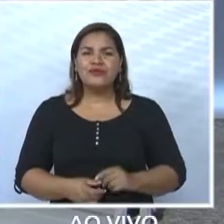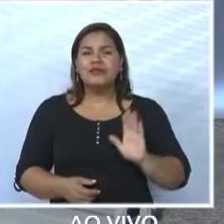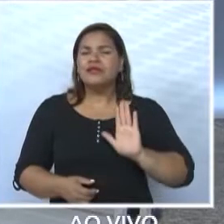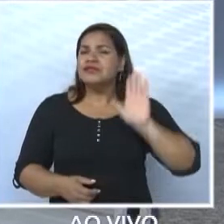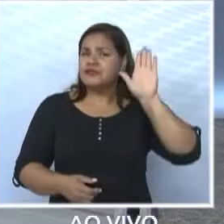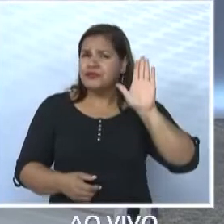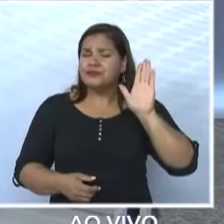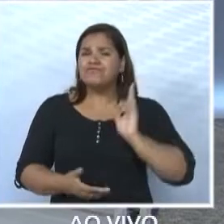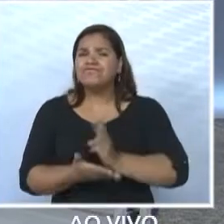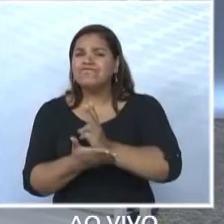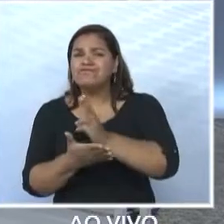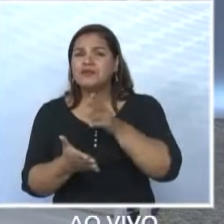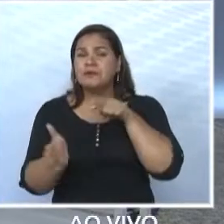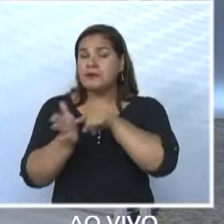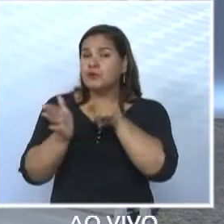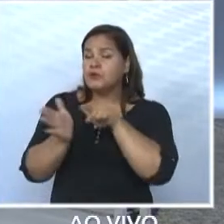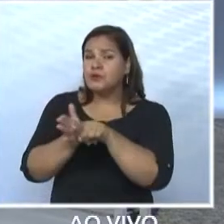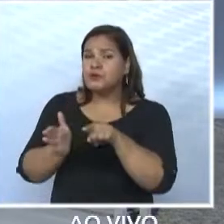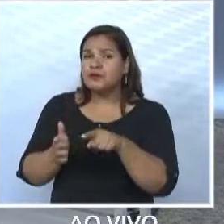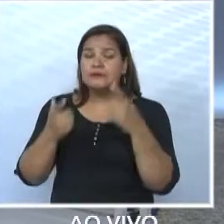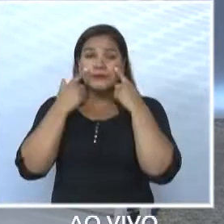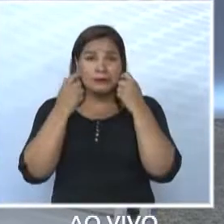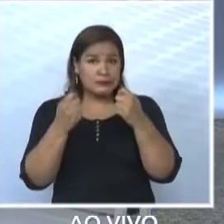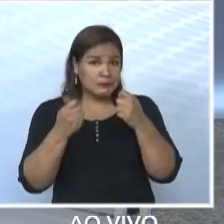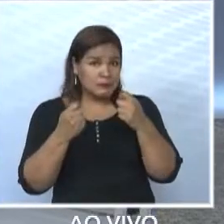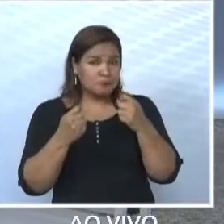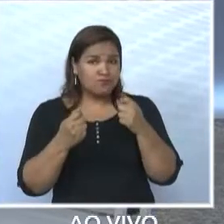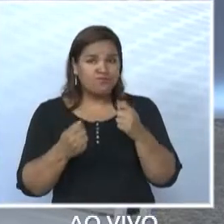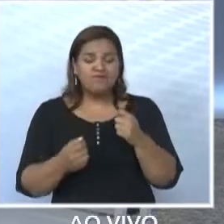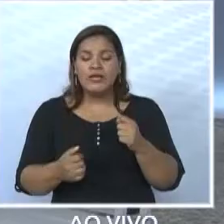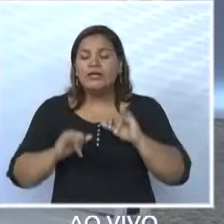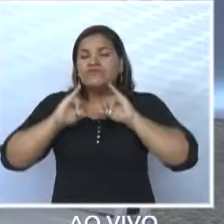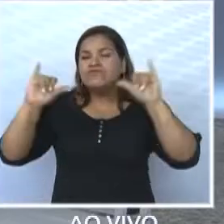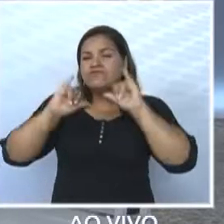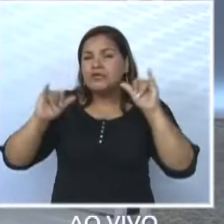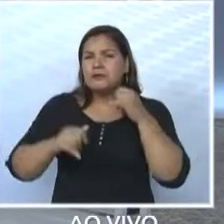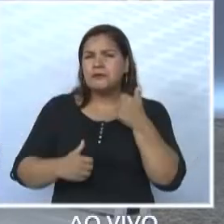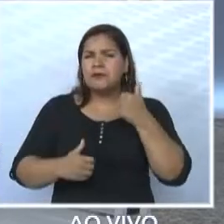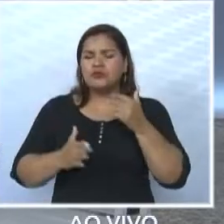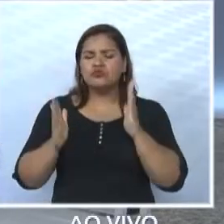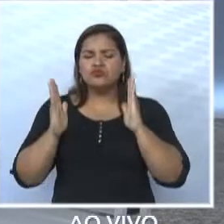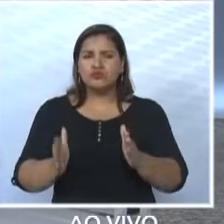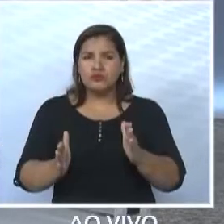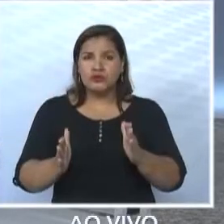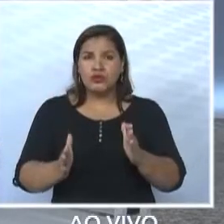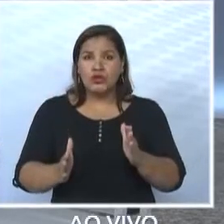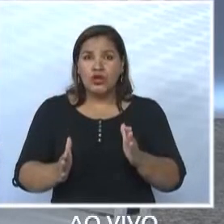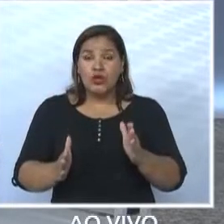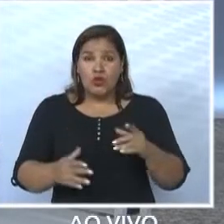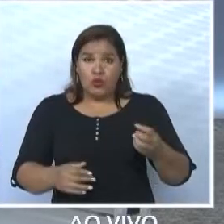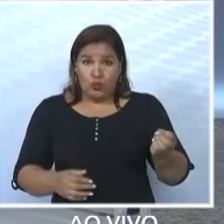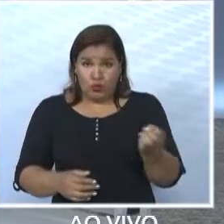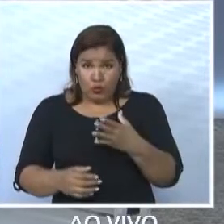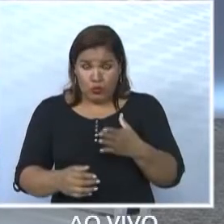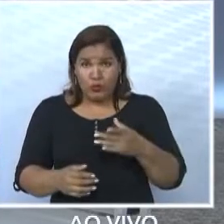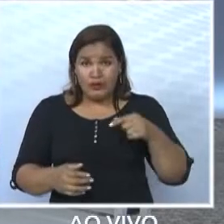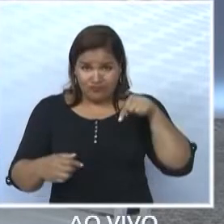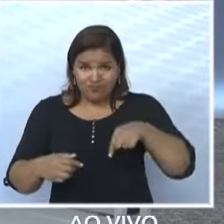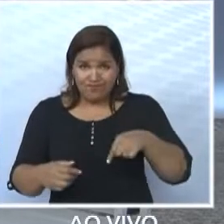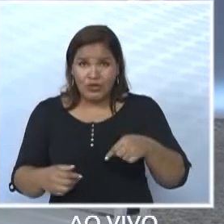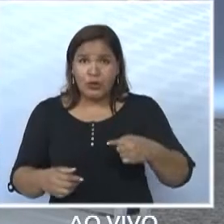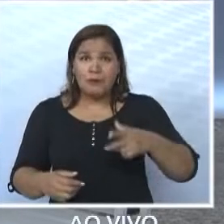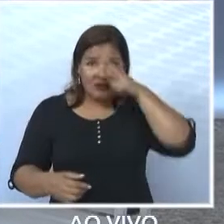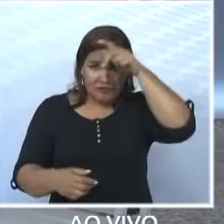perguntas, chamou a atenção, durante a campanha do primeiro turno, o atual prefeito Gilson de Souza, citar que pagou milhões em